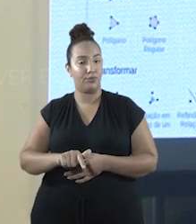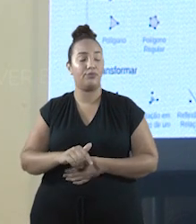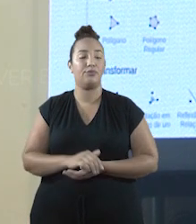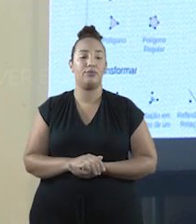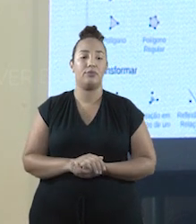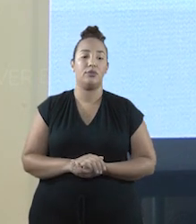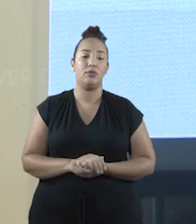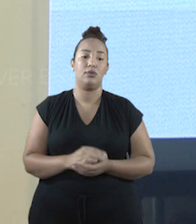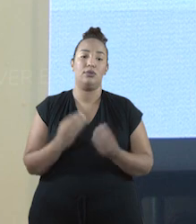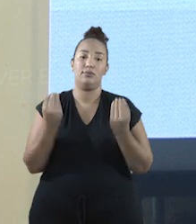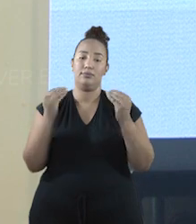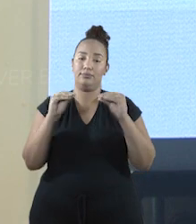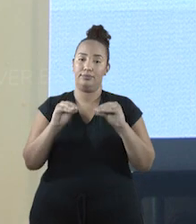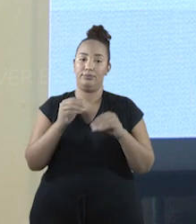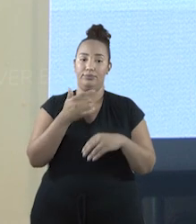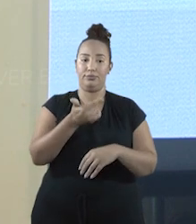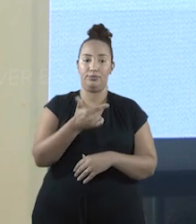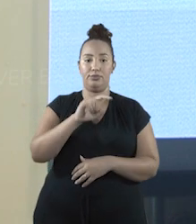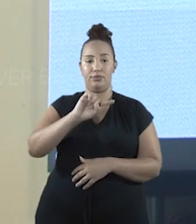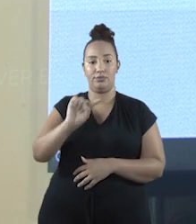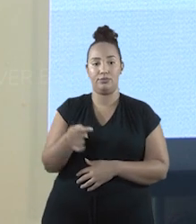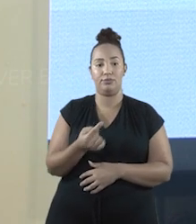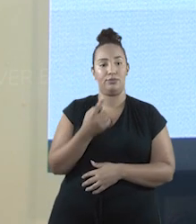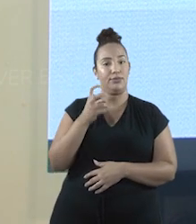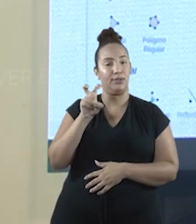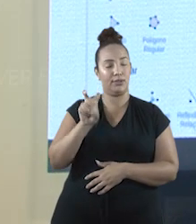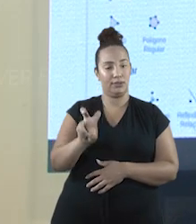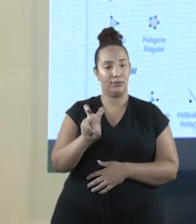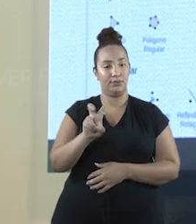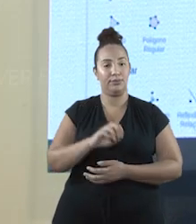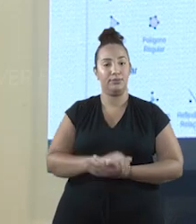2,5.